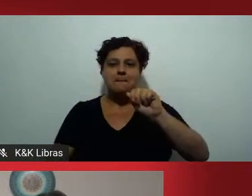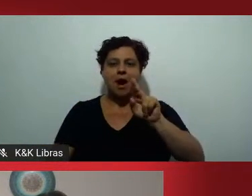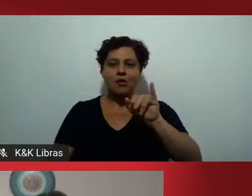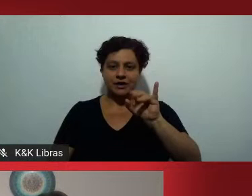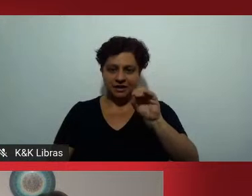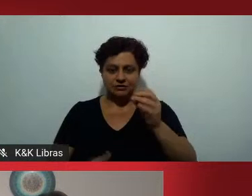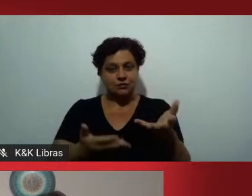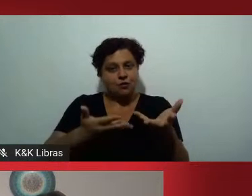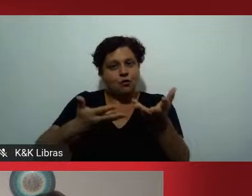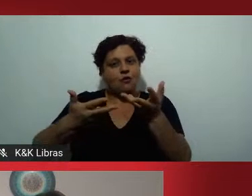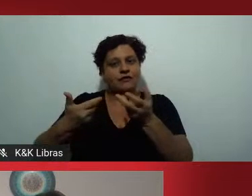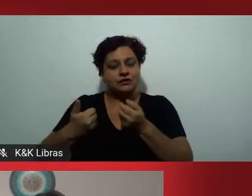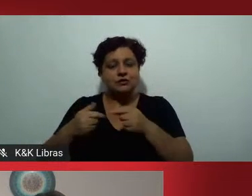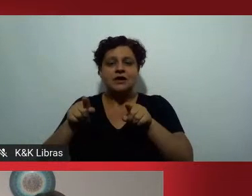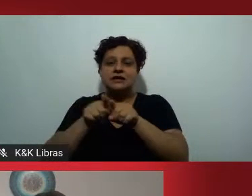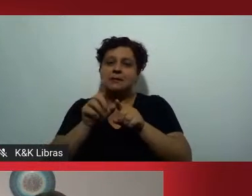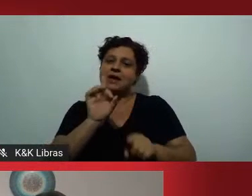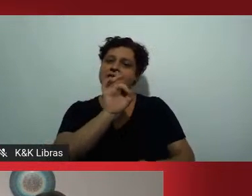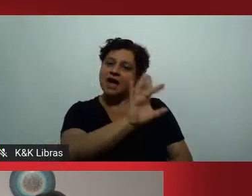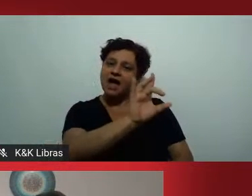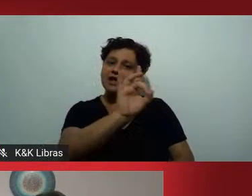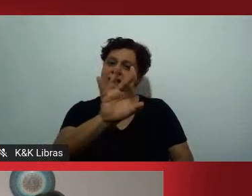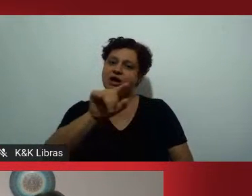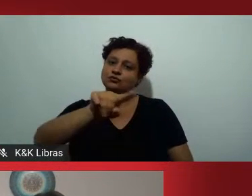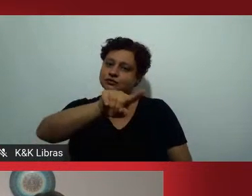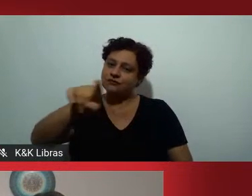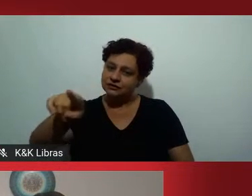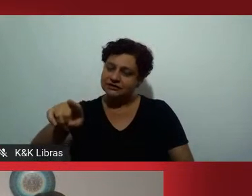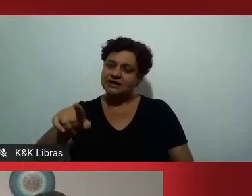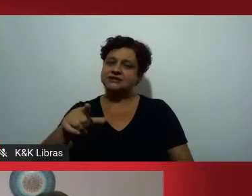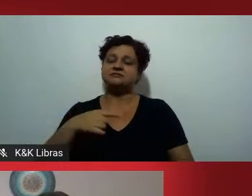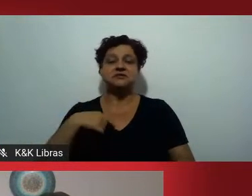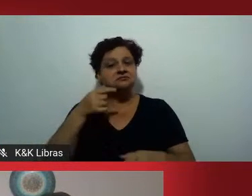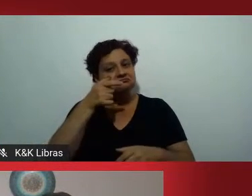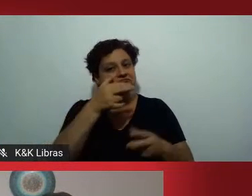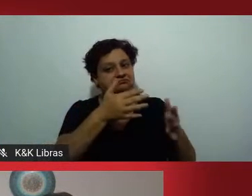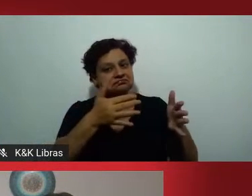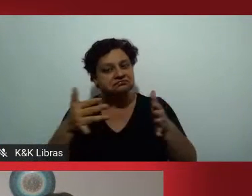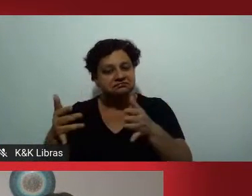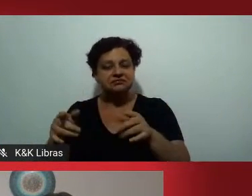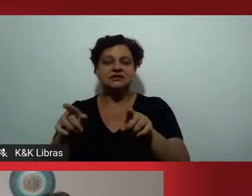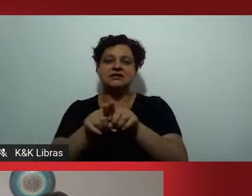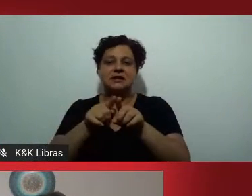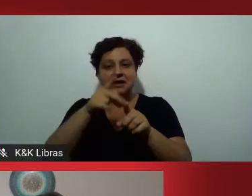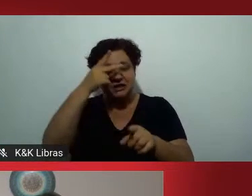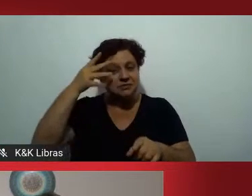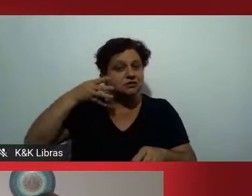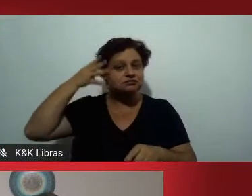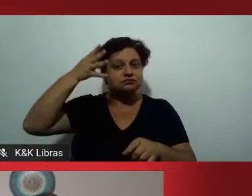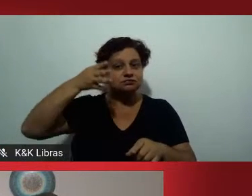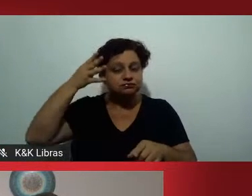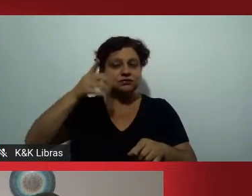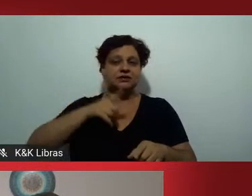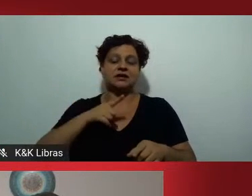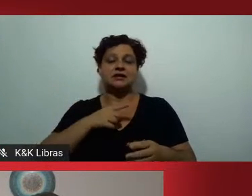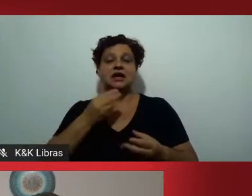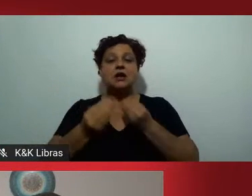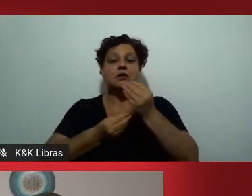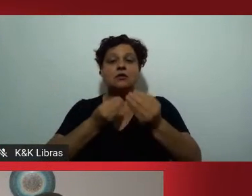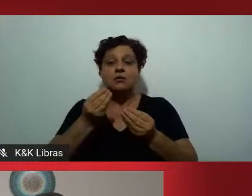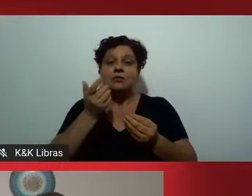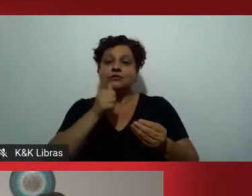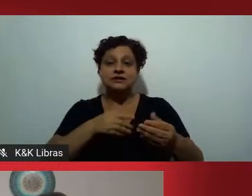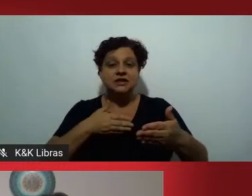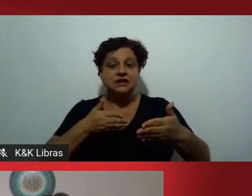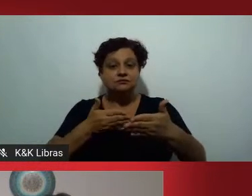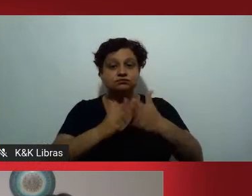e agradecer a cada um de vocês nossos painelistas do painel caminhos e obstáculos na formação de um CEO